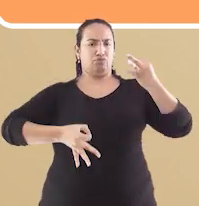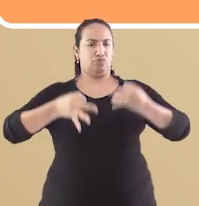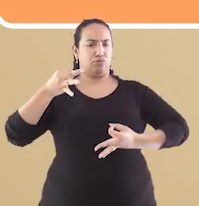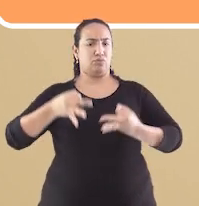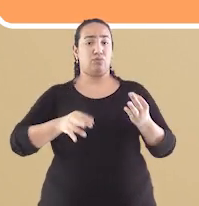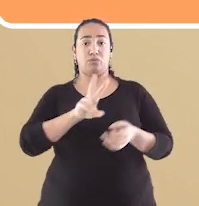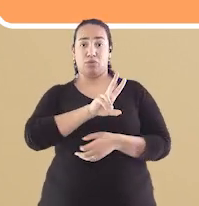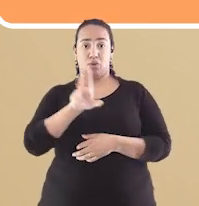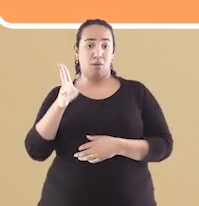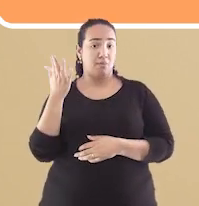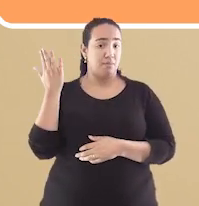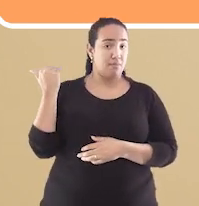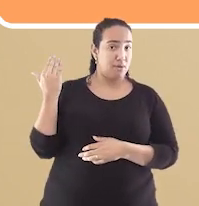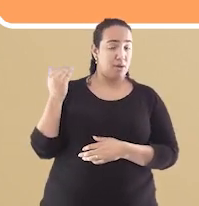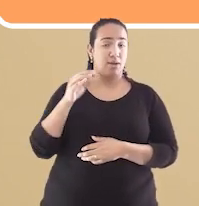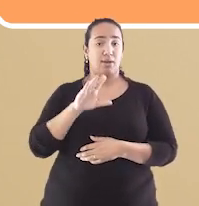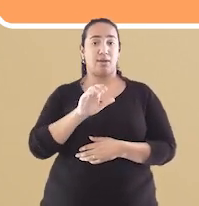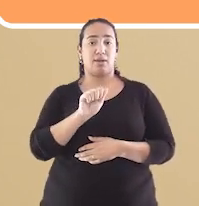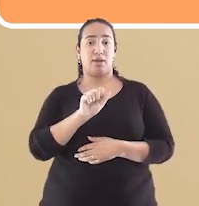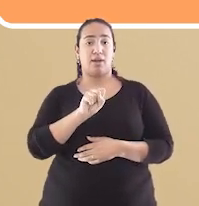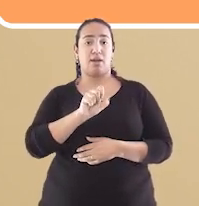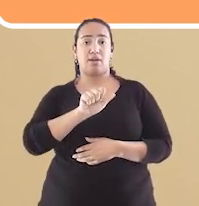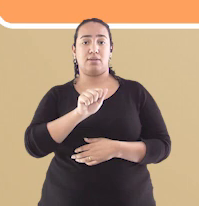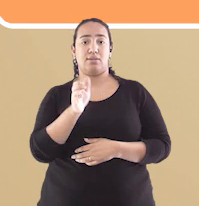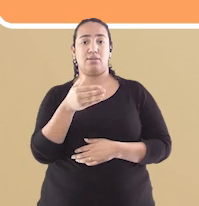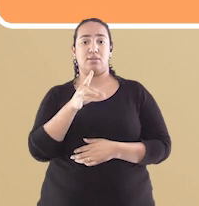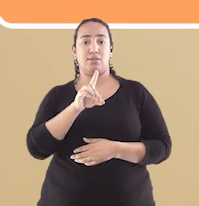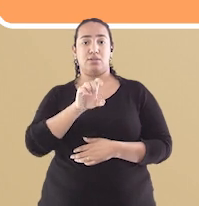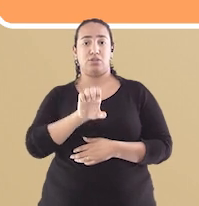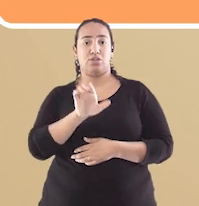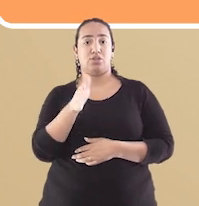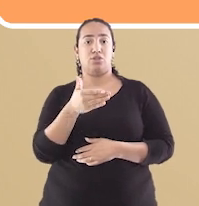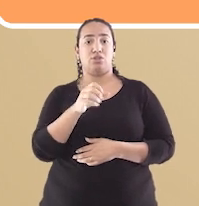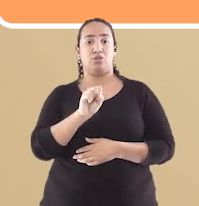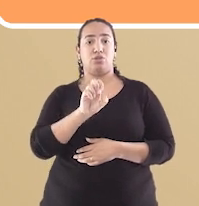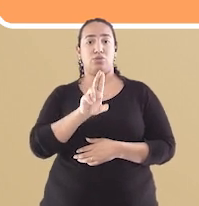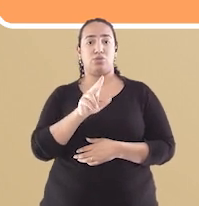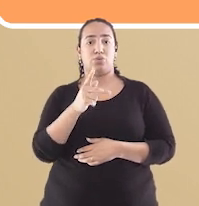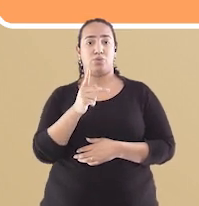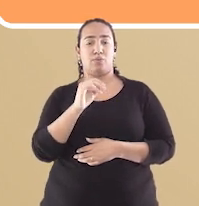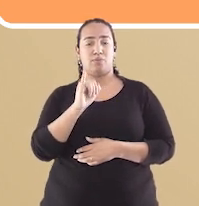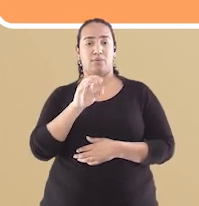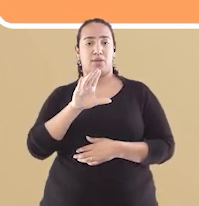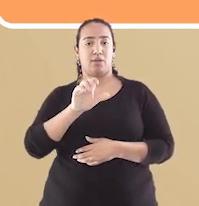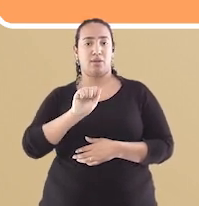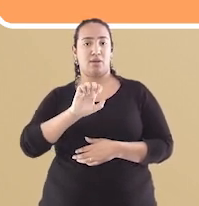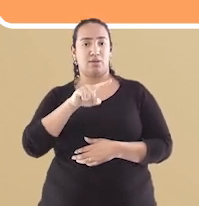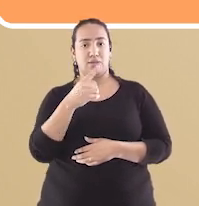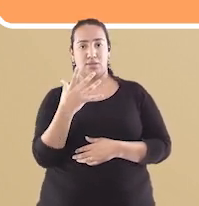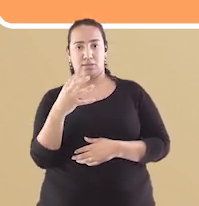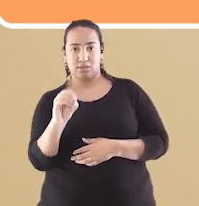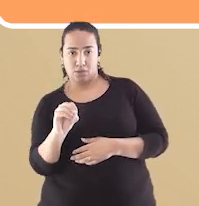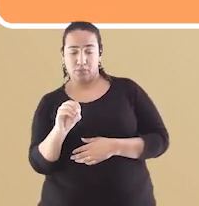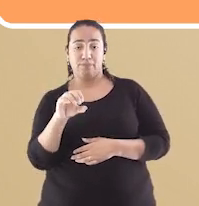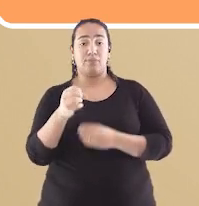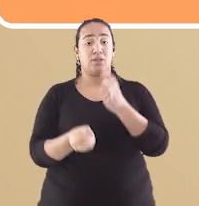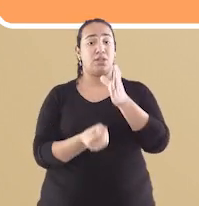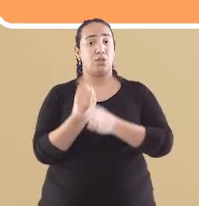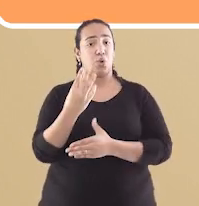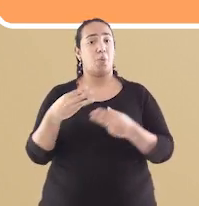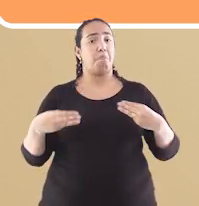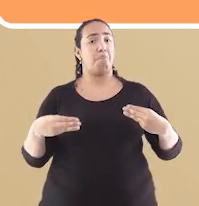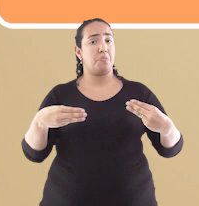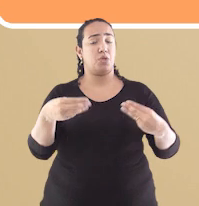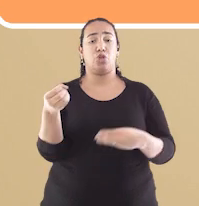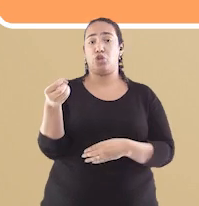chamados na época de Casa de Suplicação. Foram criados novos ministérios e, caso não existissem no